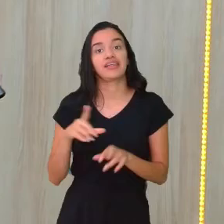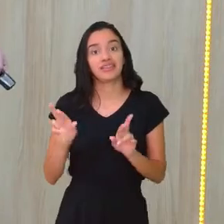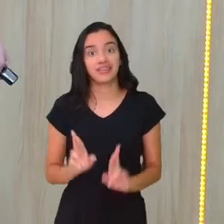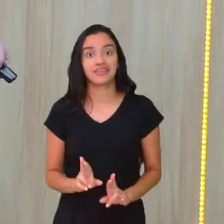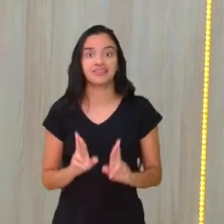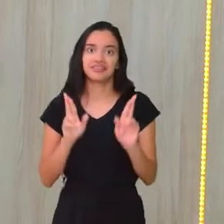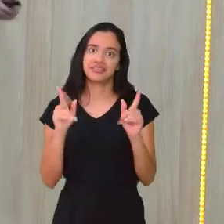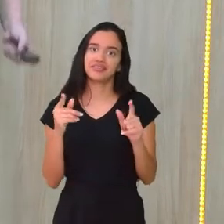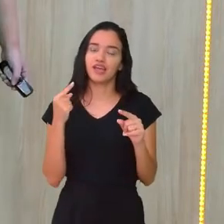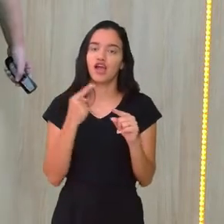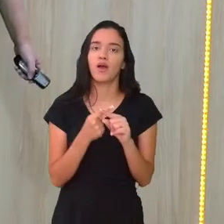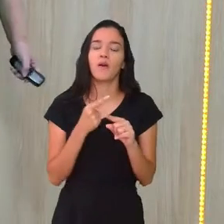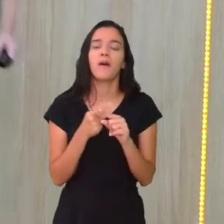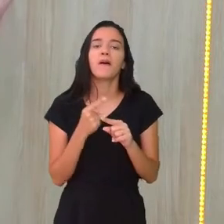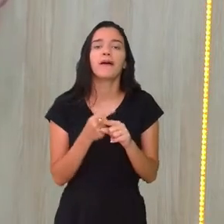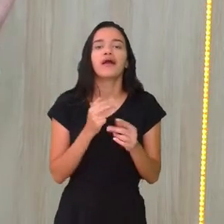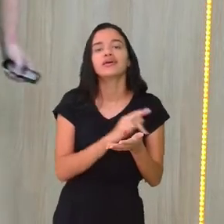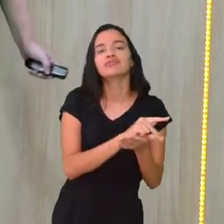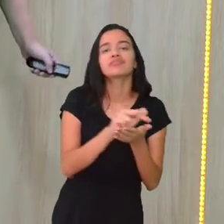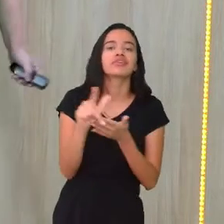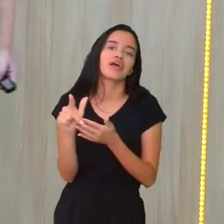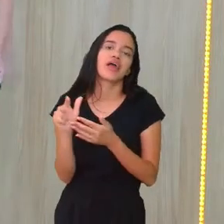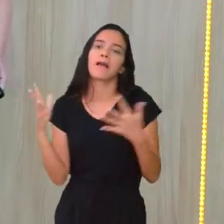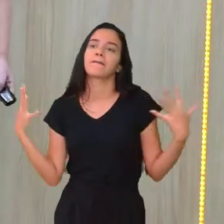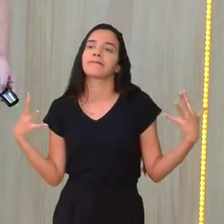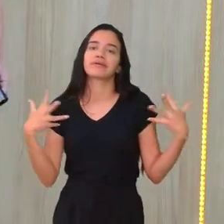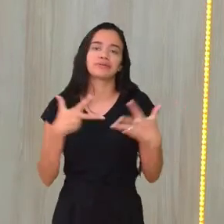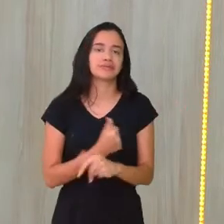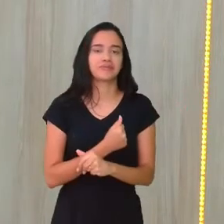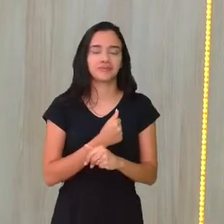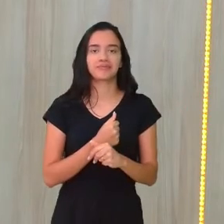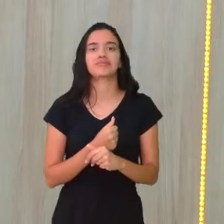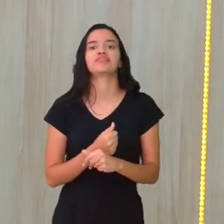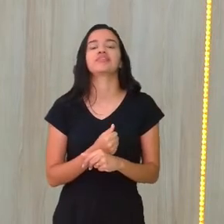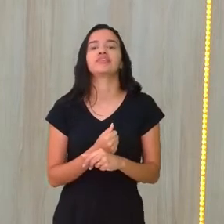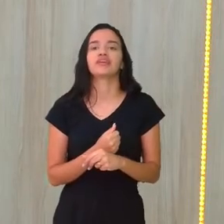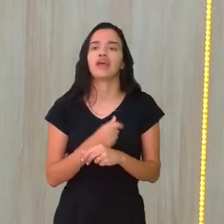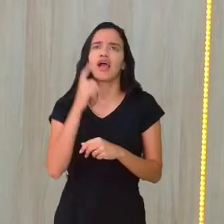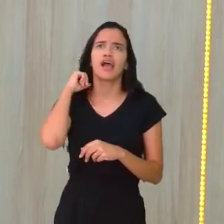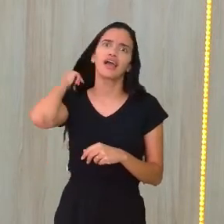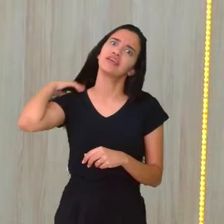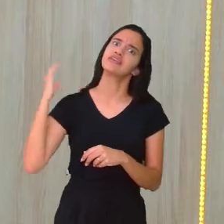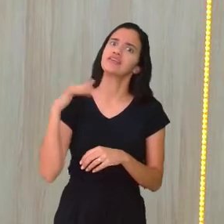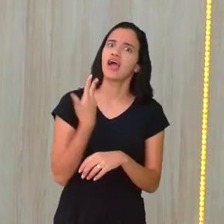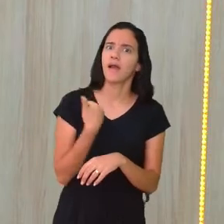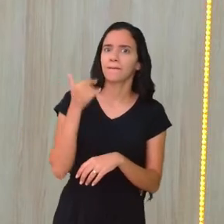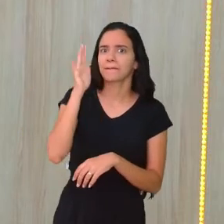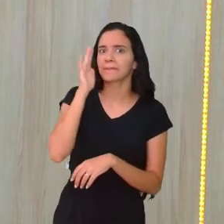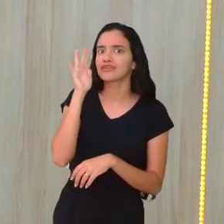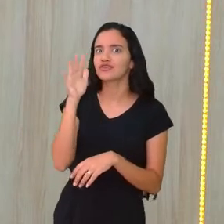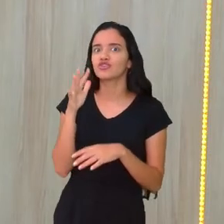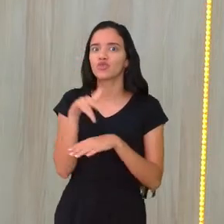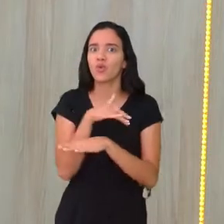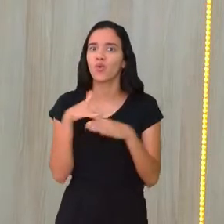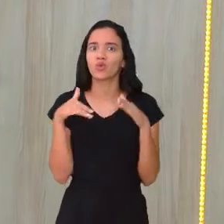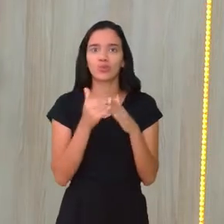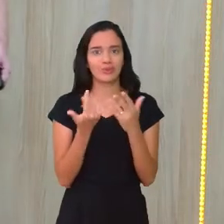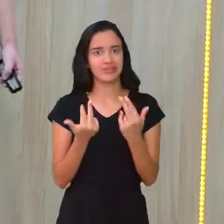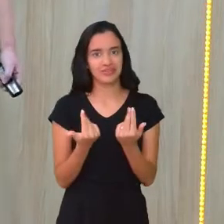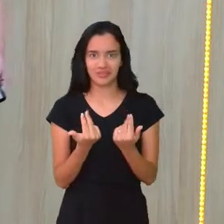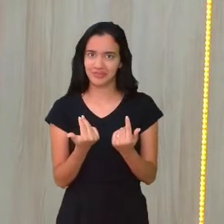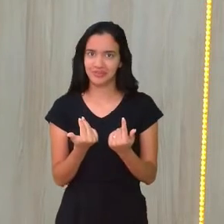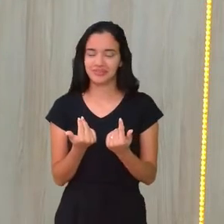Porque a diversidade é maravilhosa, gente. Não? Já imaginou todo mundo igualzinho? Não? Presta não.